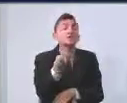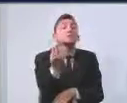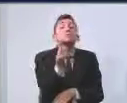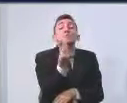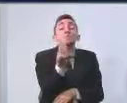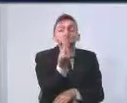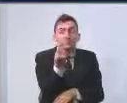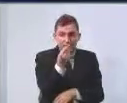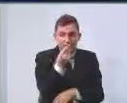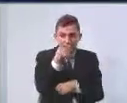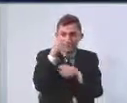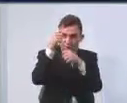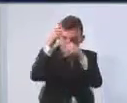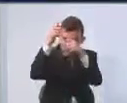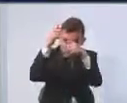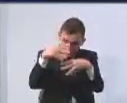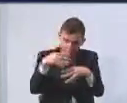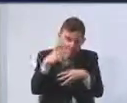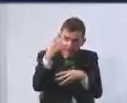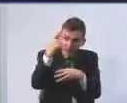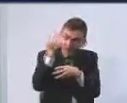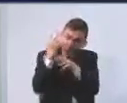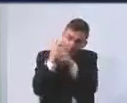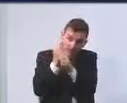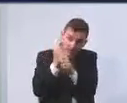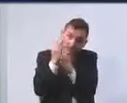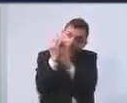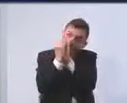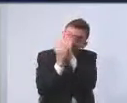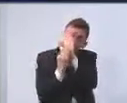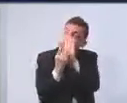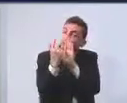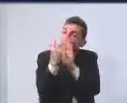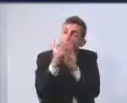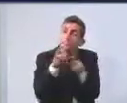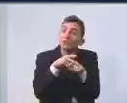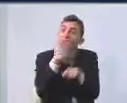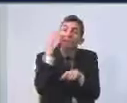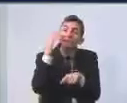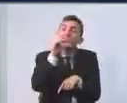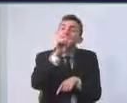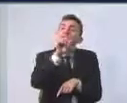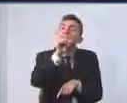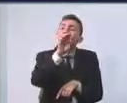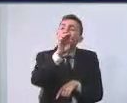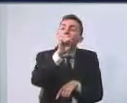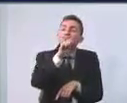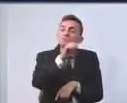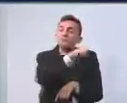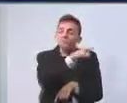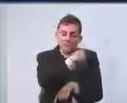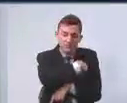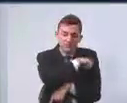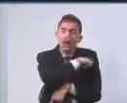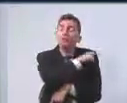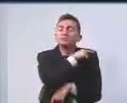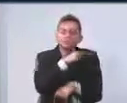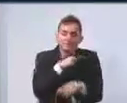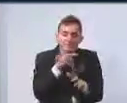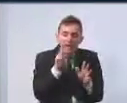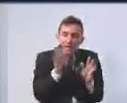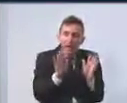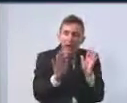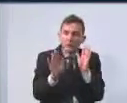primeira explicação por que não está, nesse orçamento, por causa da crise fiscal, está tendo uma cautela muito grande, muito grande.